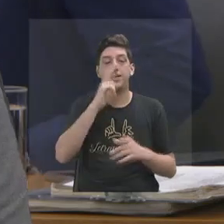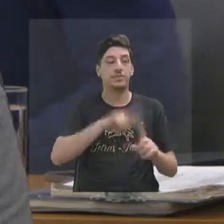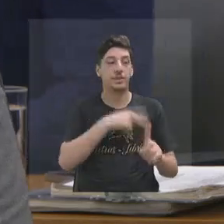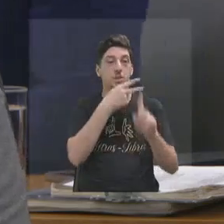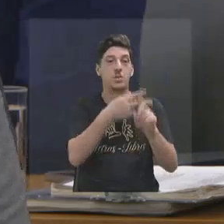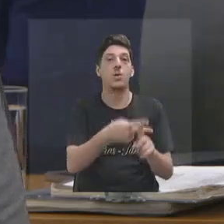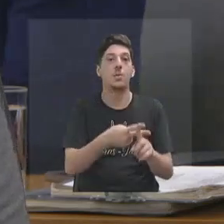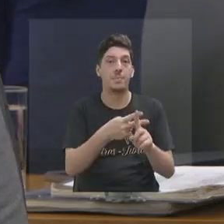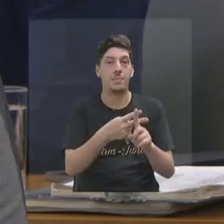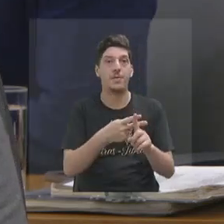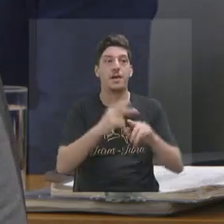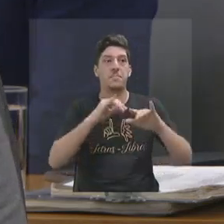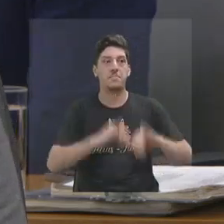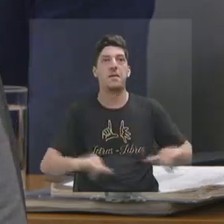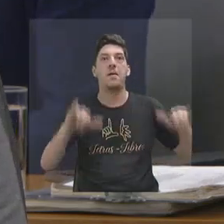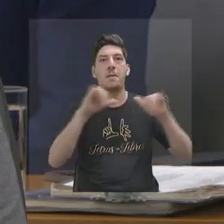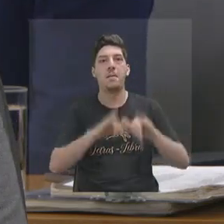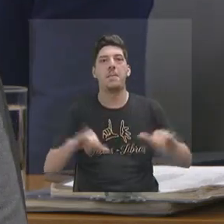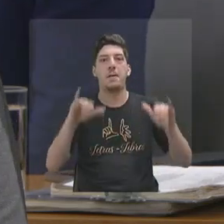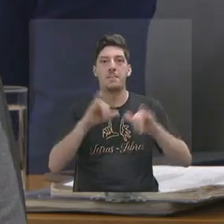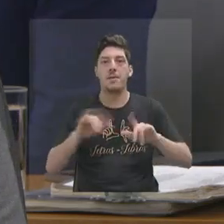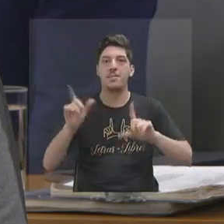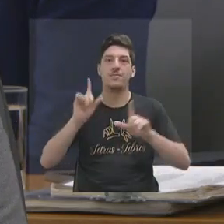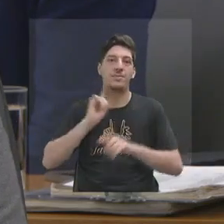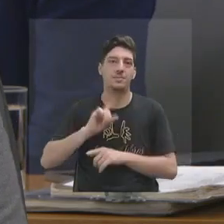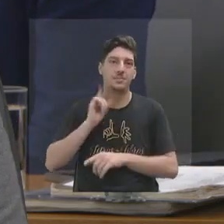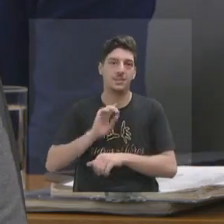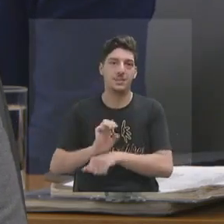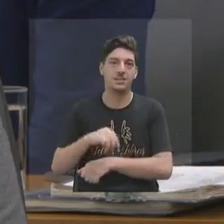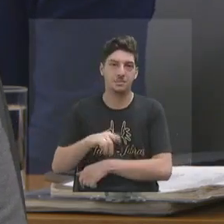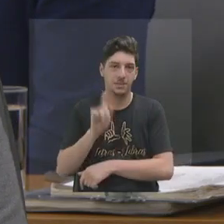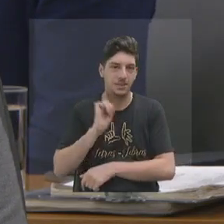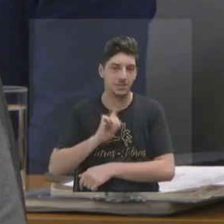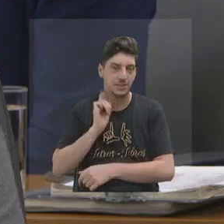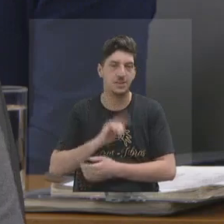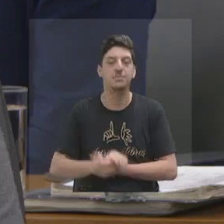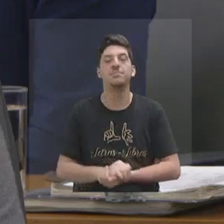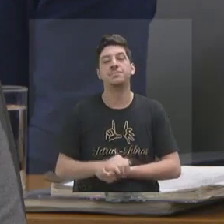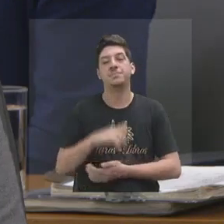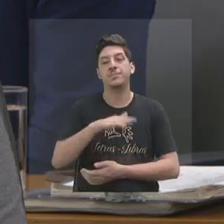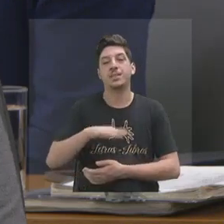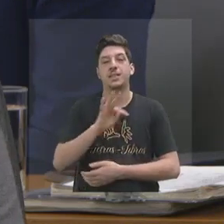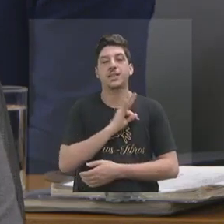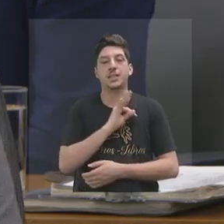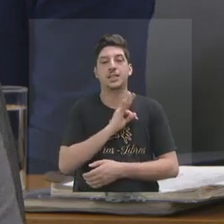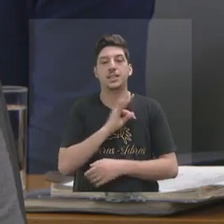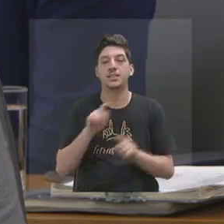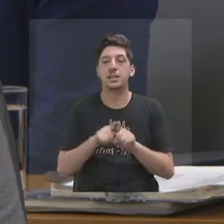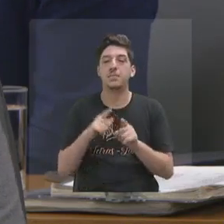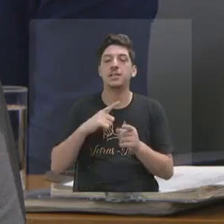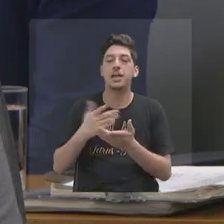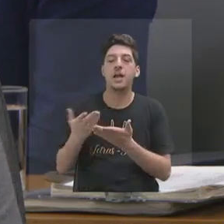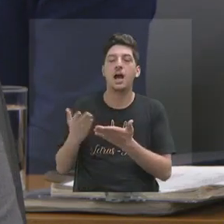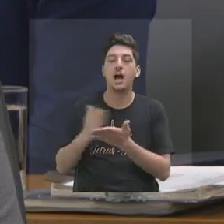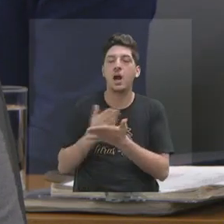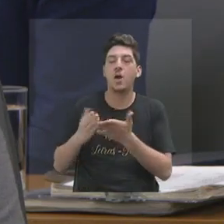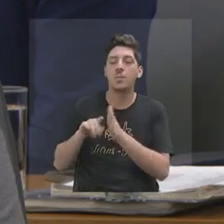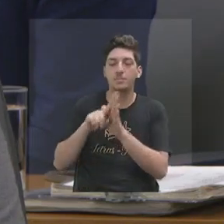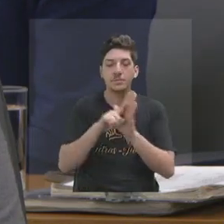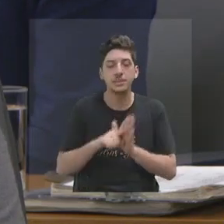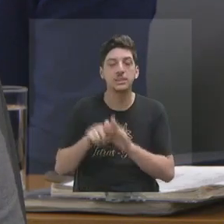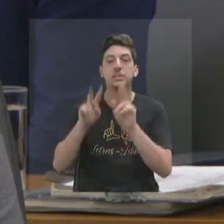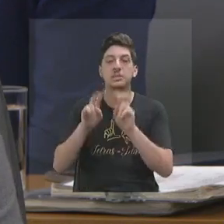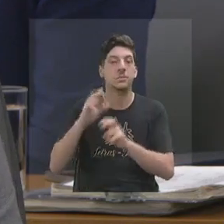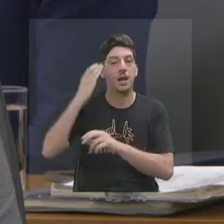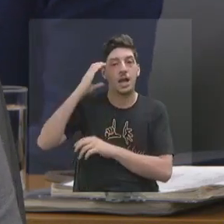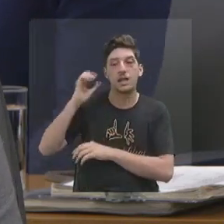a chegada da Rede Minas no Estado. A área técnica, inclusive, a gente está com estudos da própria rádio, da